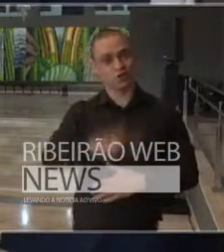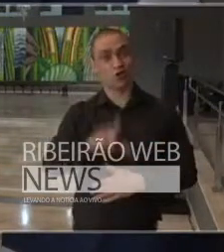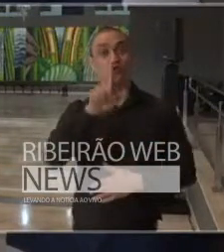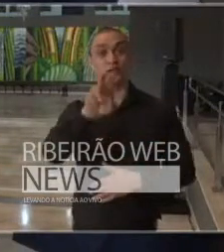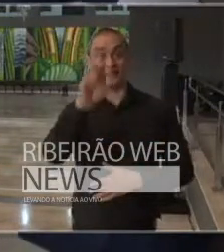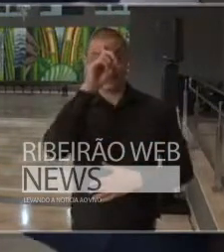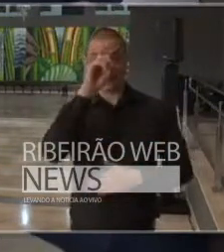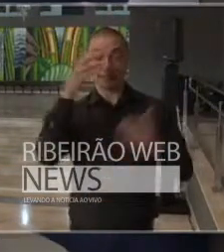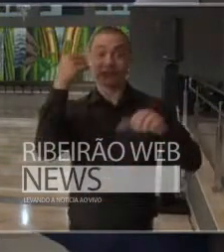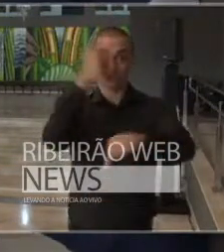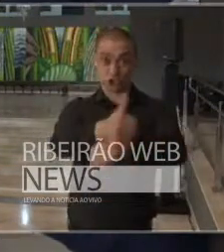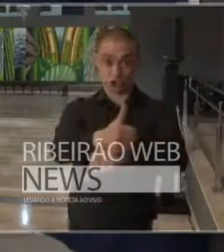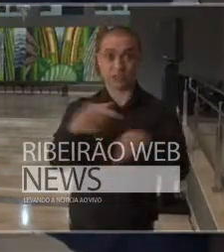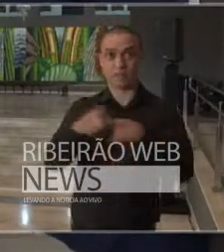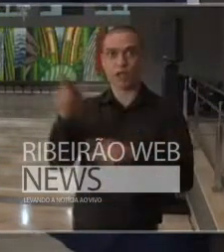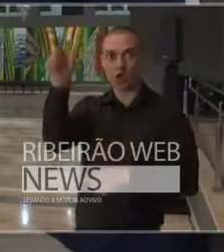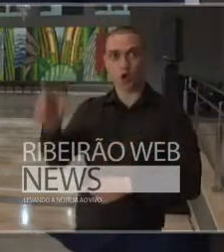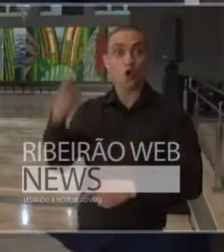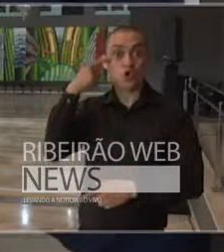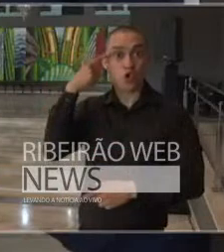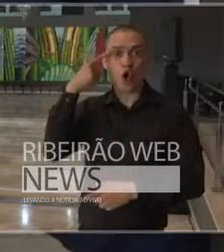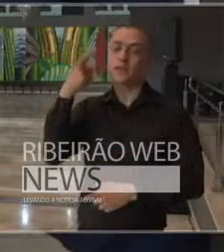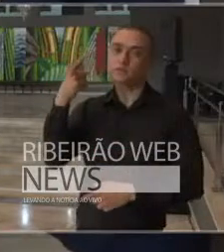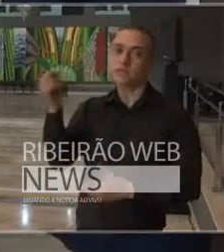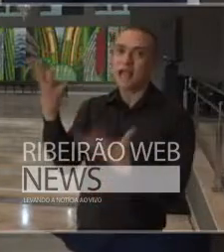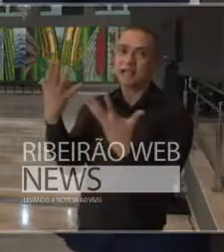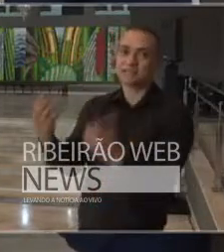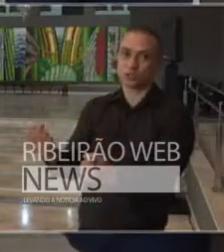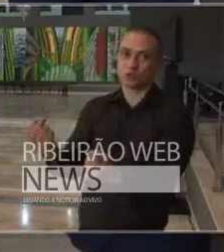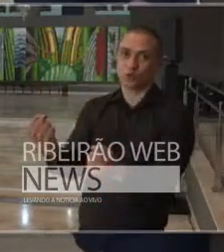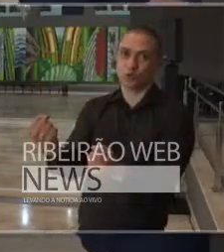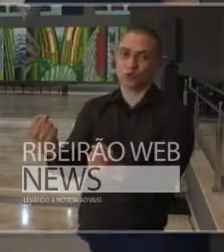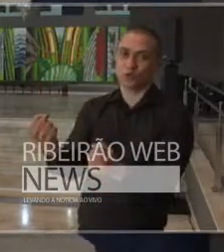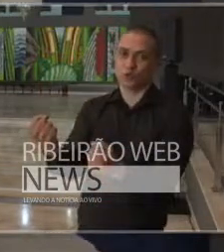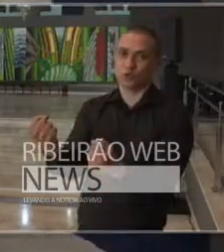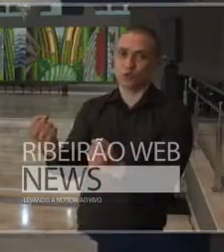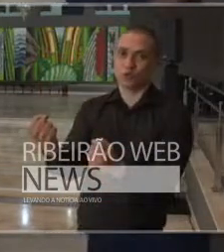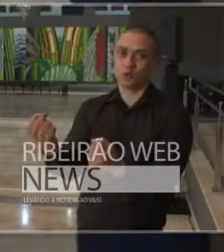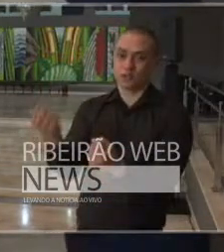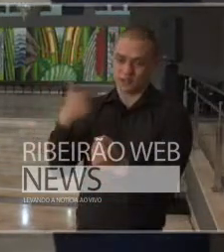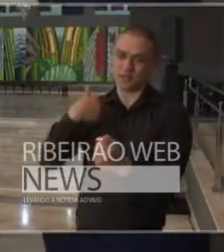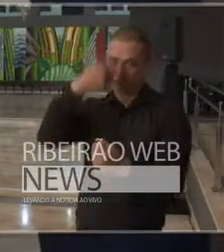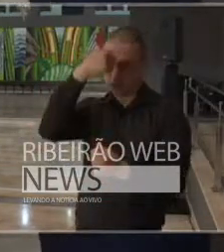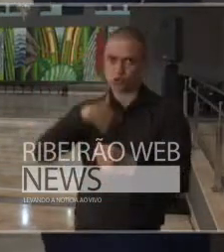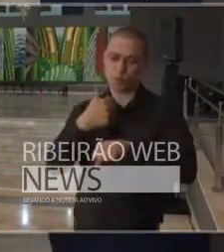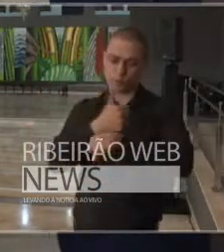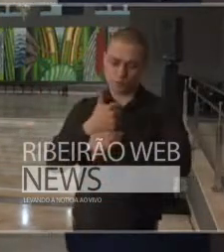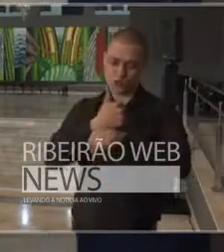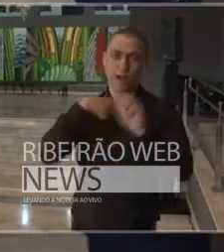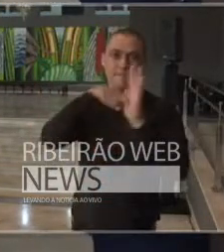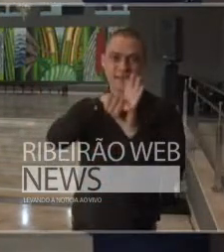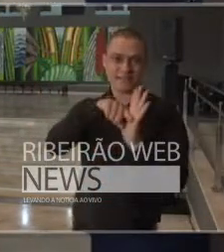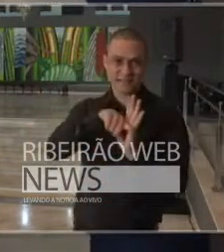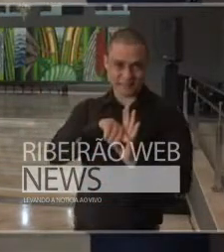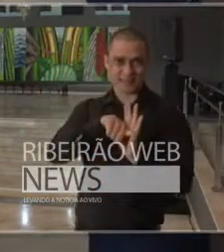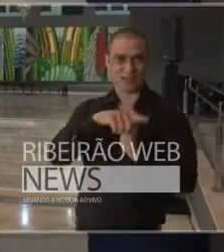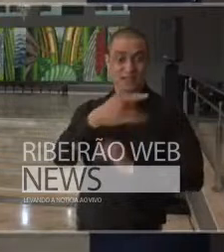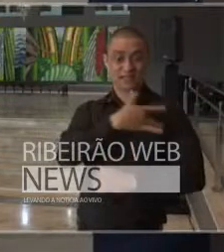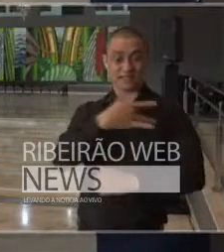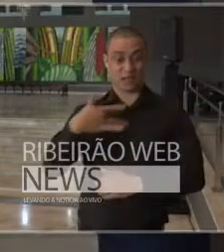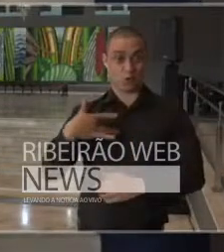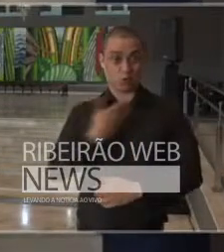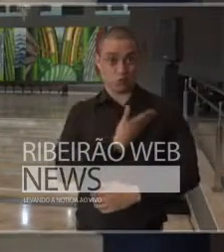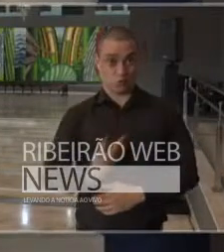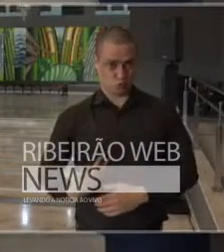período à frente e ao governador pela indicação para mim que sou um profissional pesquisador da saúde pública